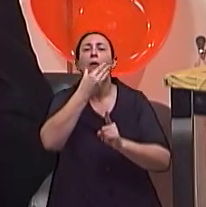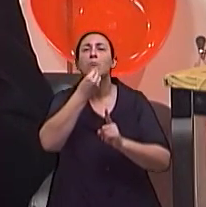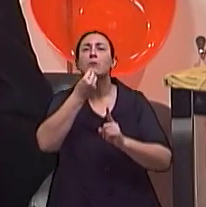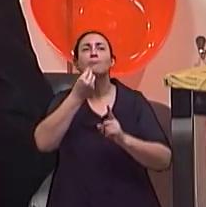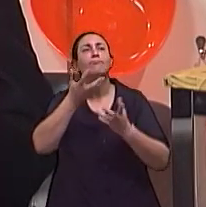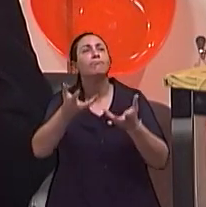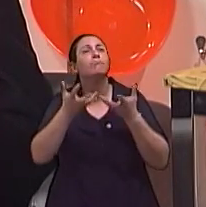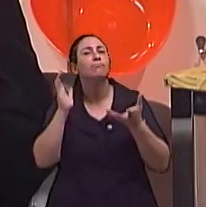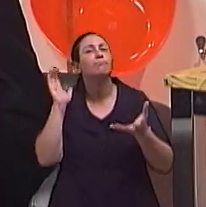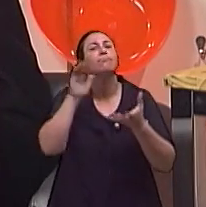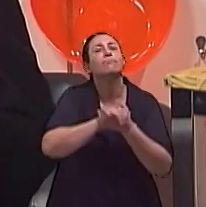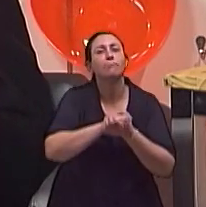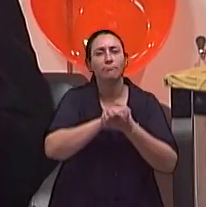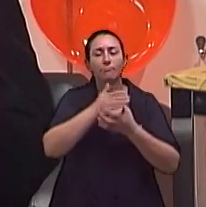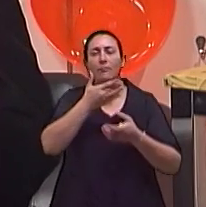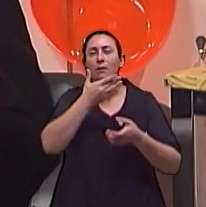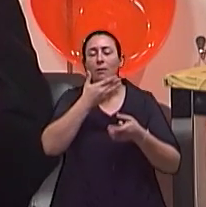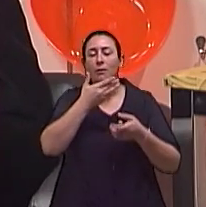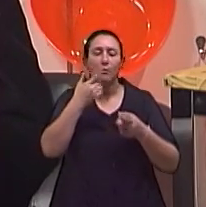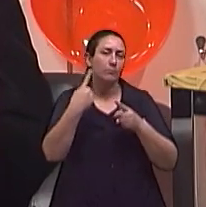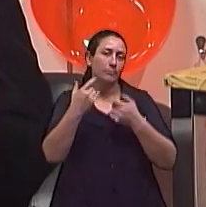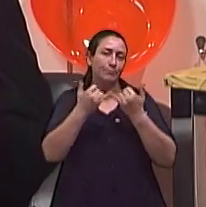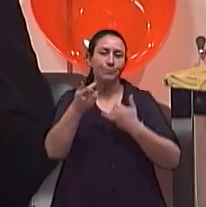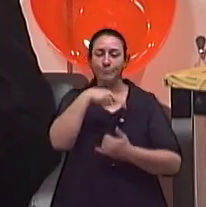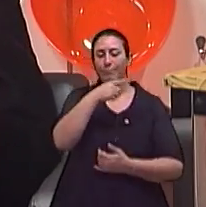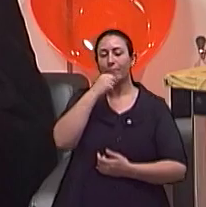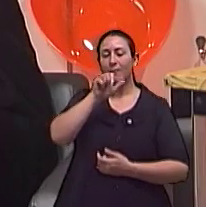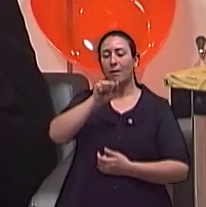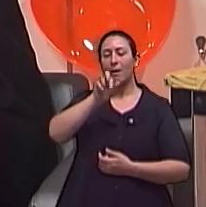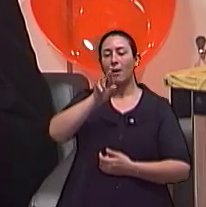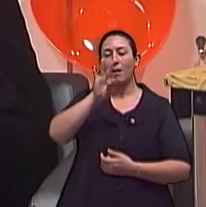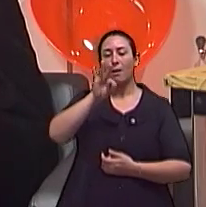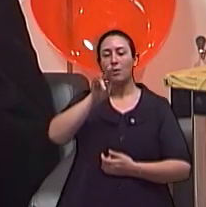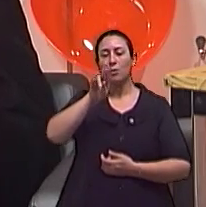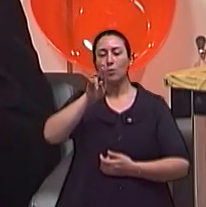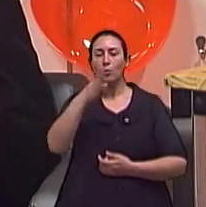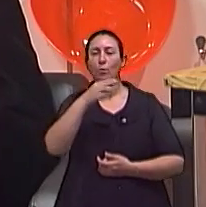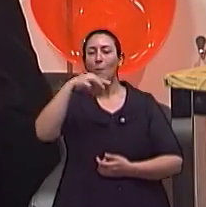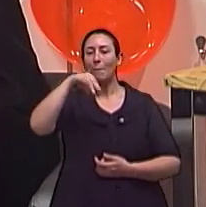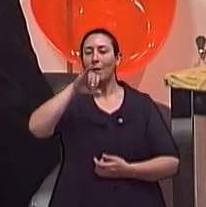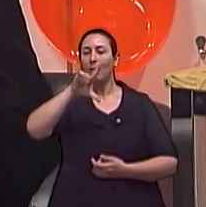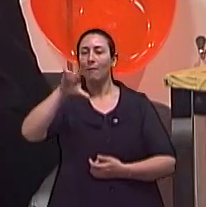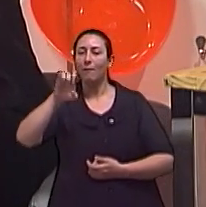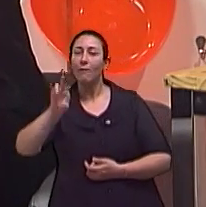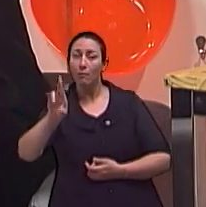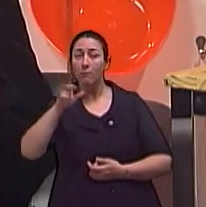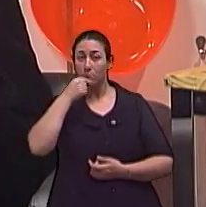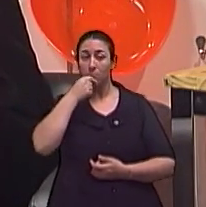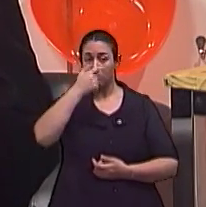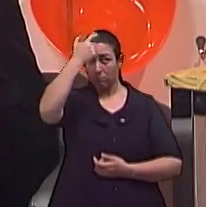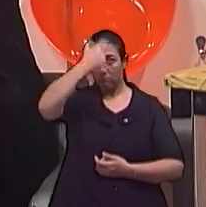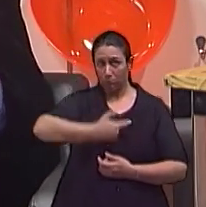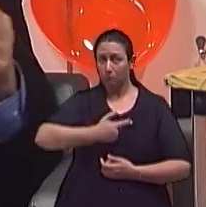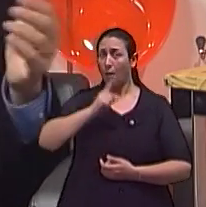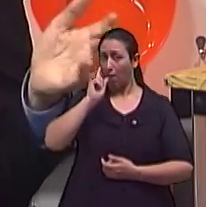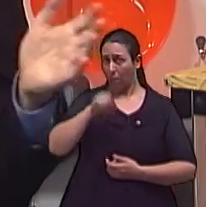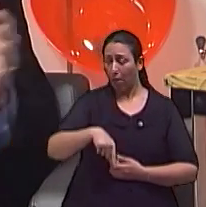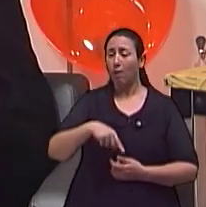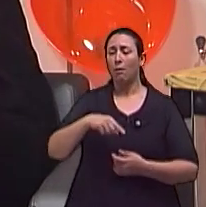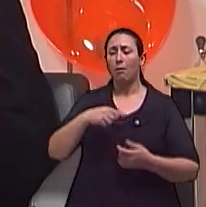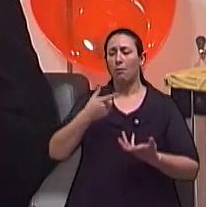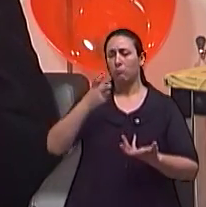para ela. Quando ela encontrou o Arthur Miller, que sempre dizia que era a reunião do grande intelectual